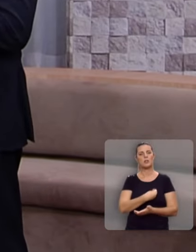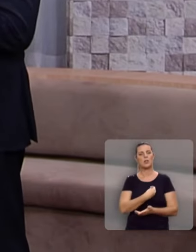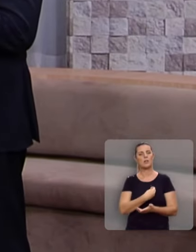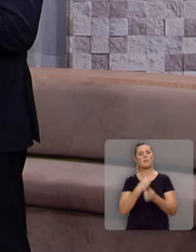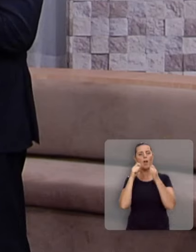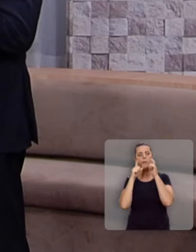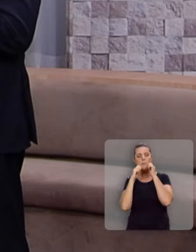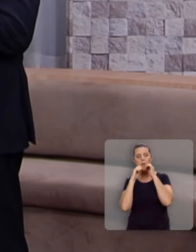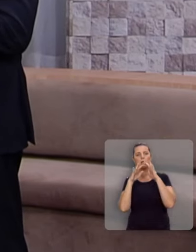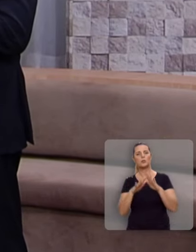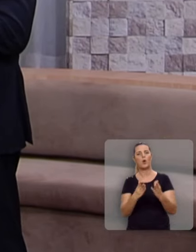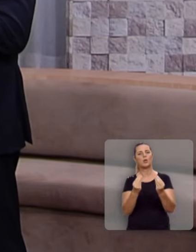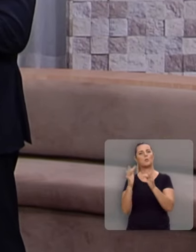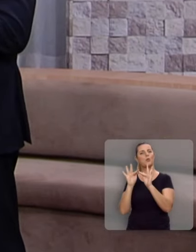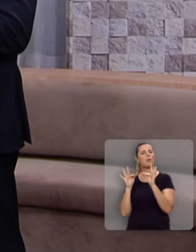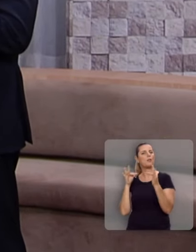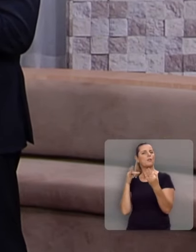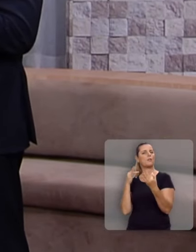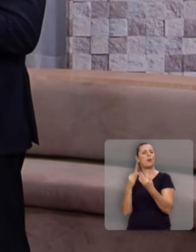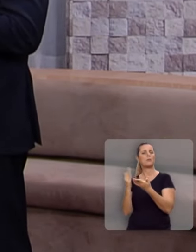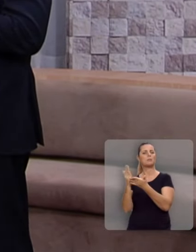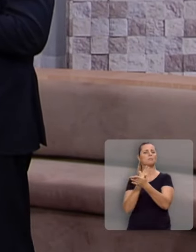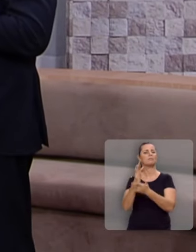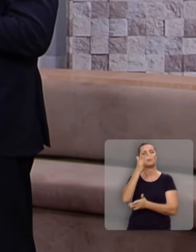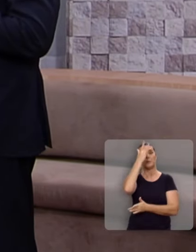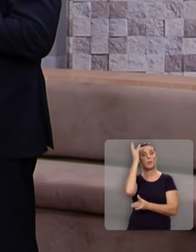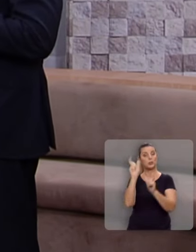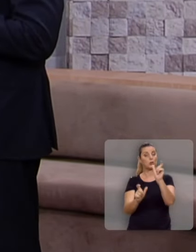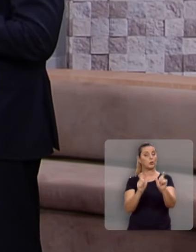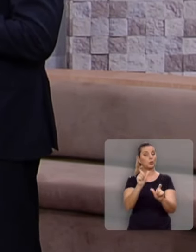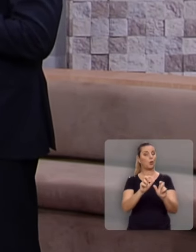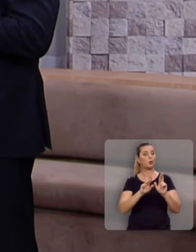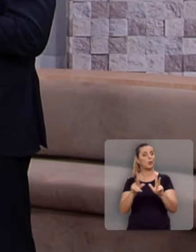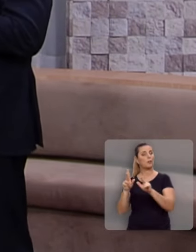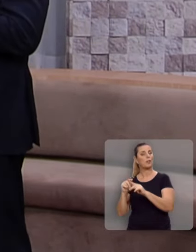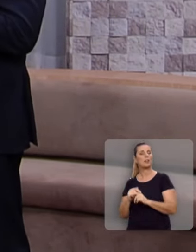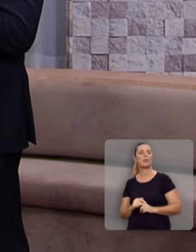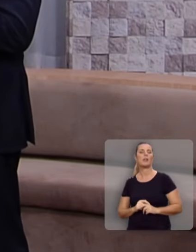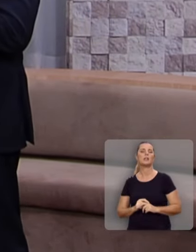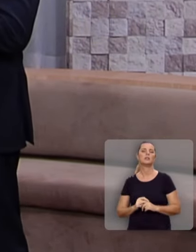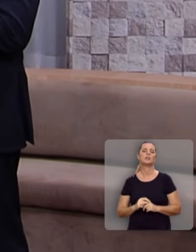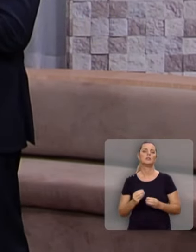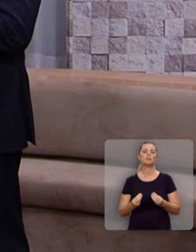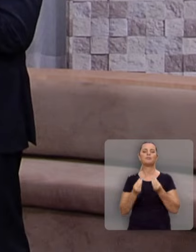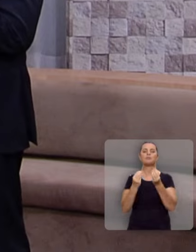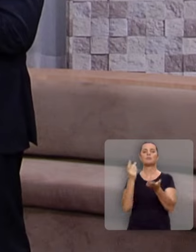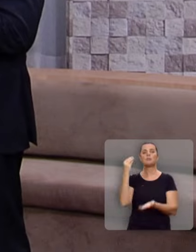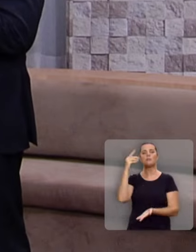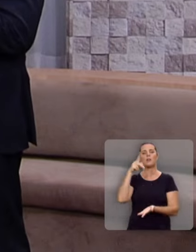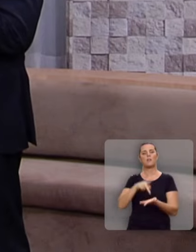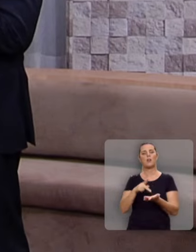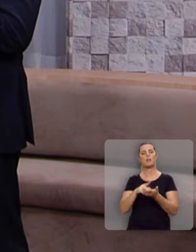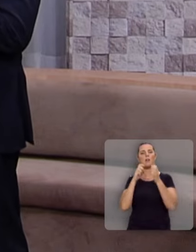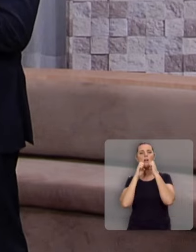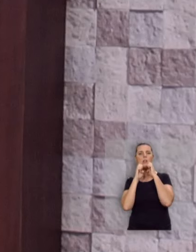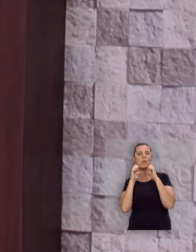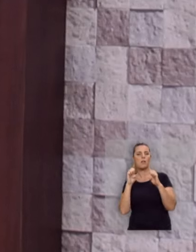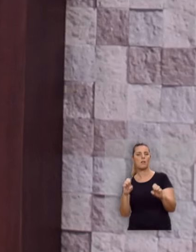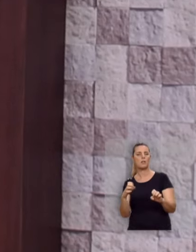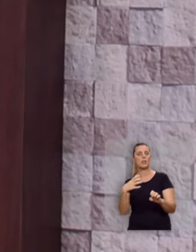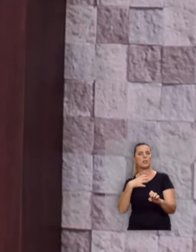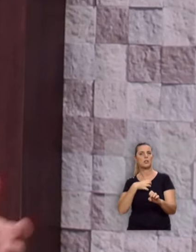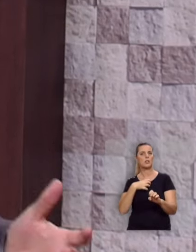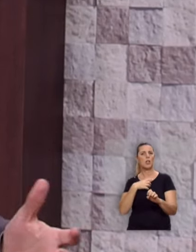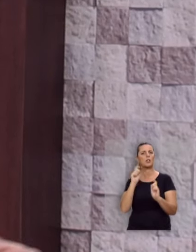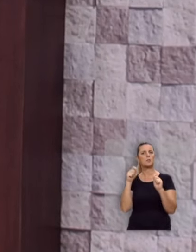tem abençoado muitas famílias, tantas vidas, né? Trazendo as verdades do Evangelho de maneira